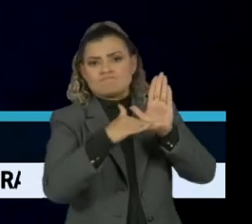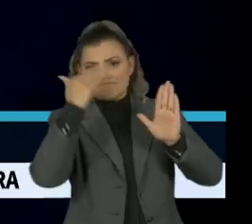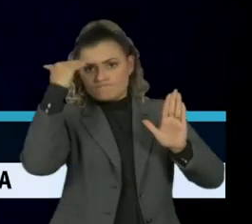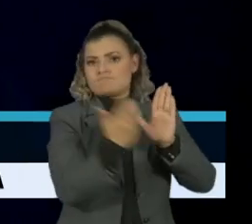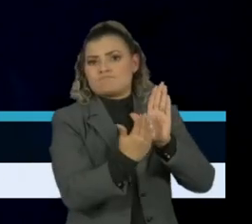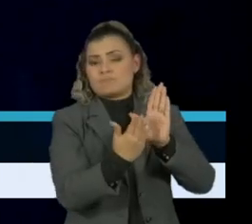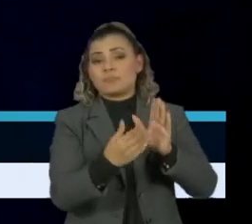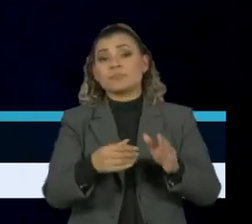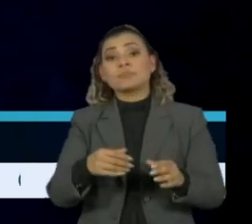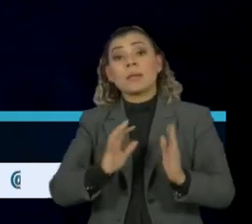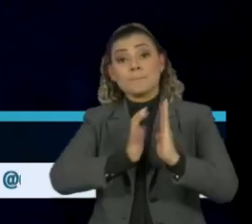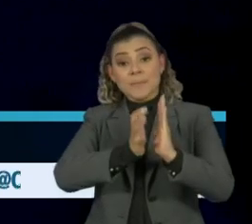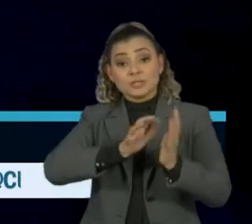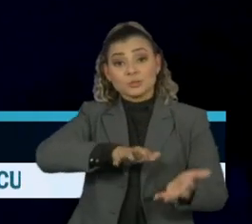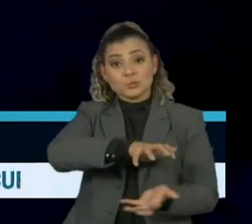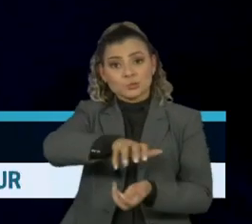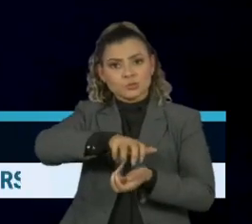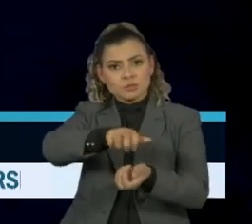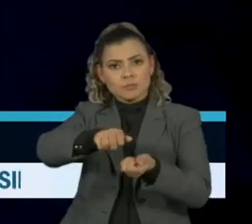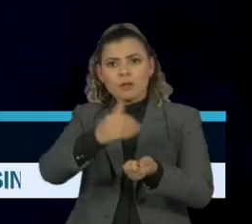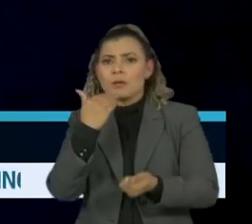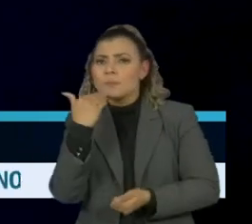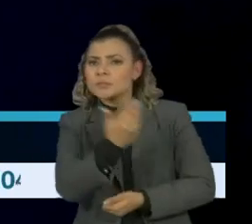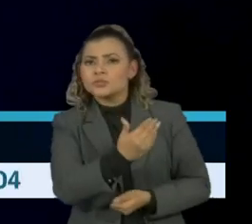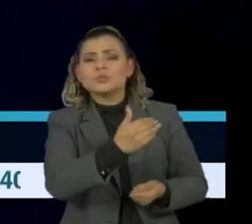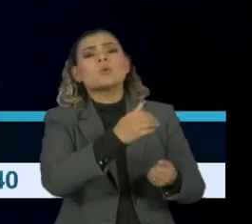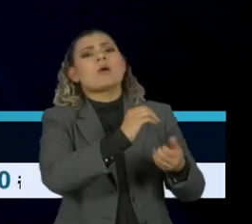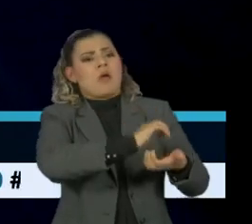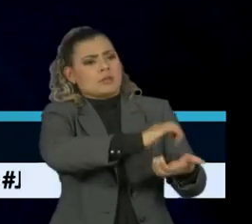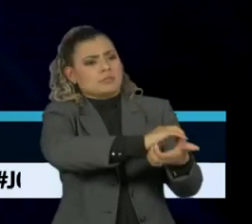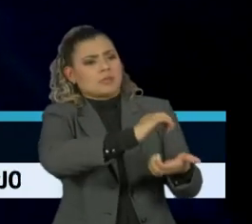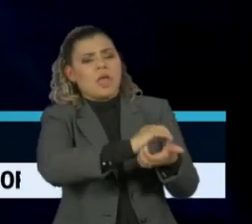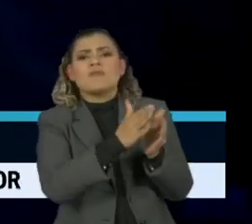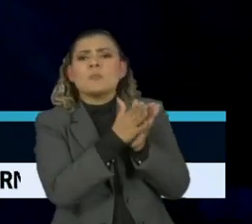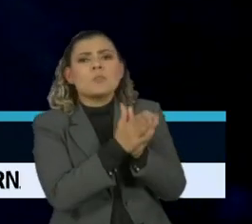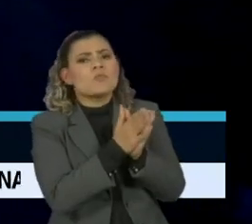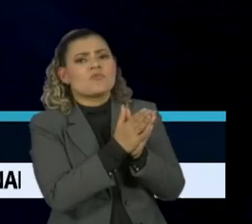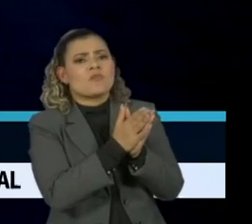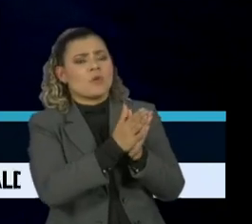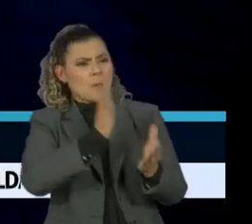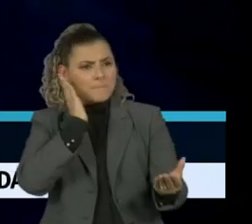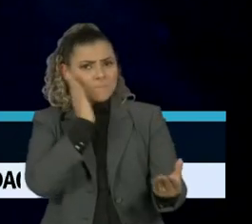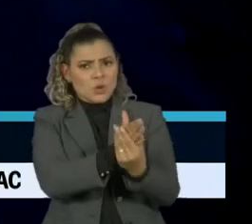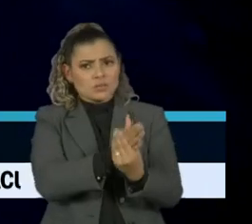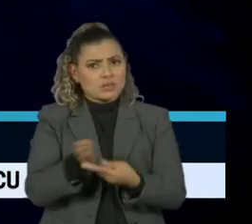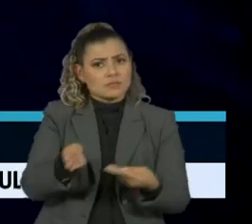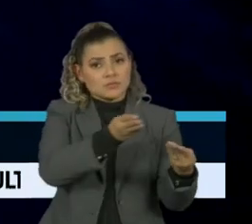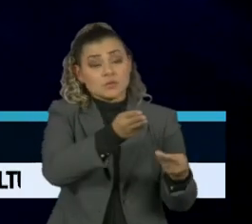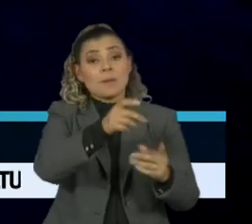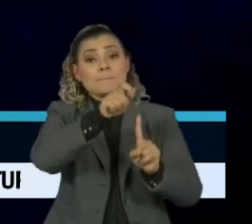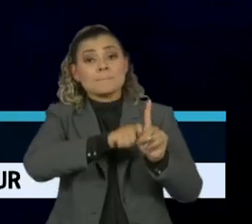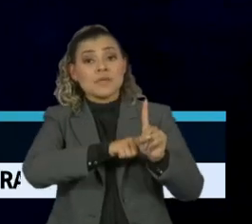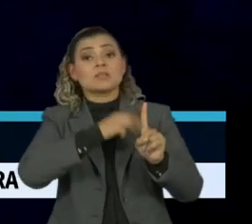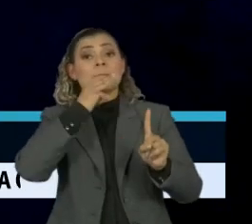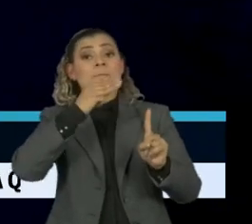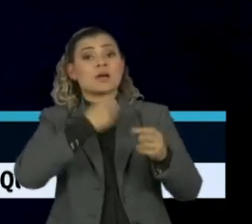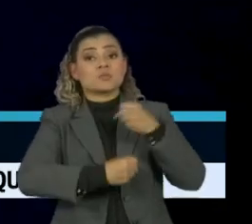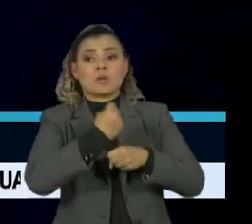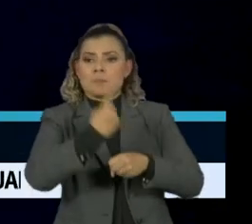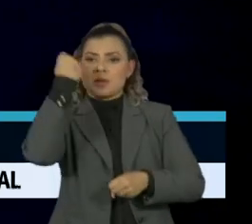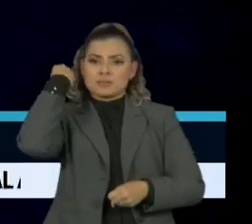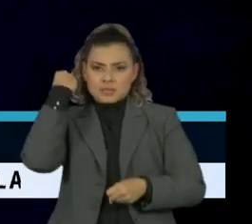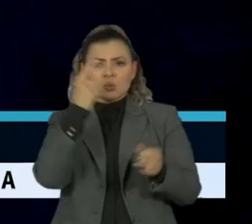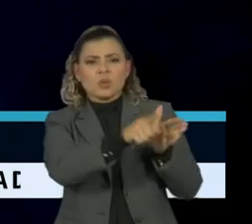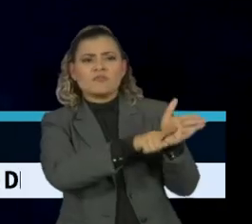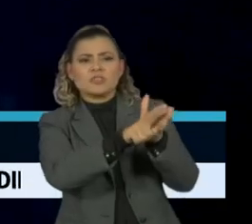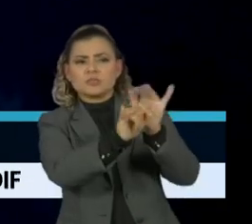O Rede Sustentabilidade pediu hoje ao Supremo Tribunal Federal para anular uma ação movida em março do ano passado que solicitava o fim